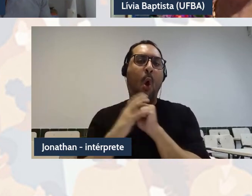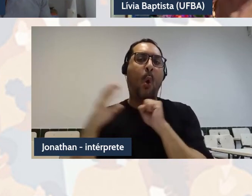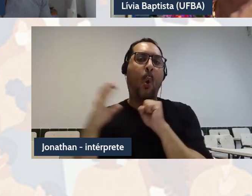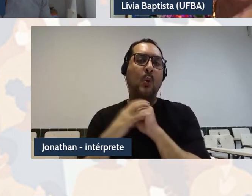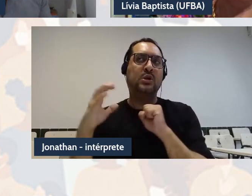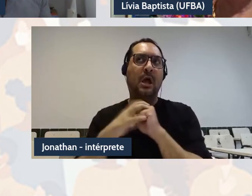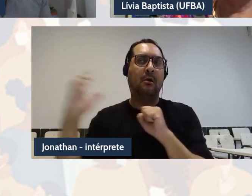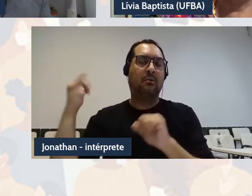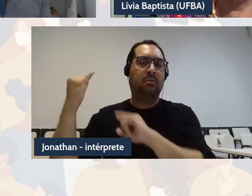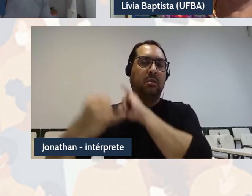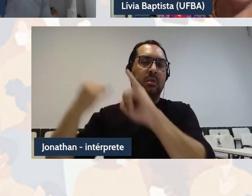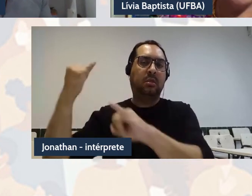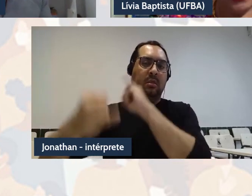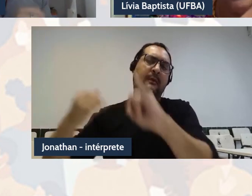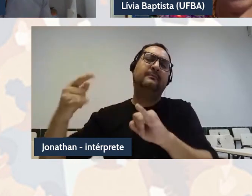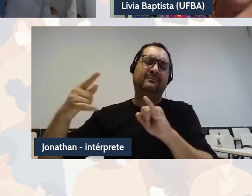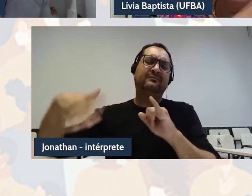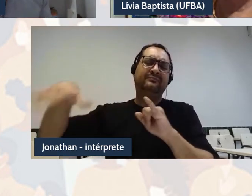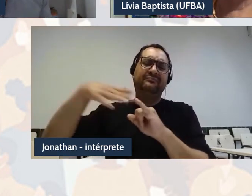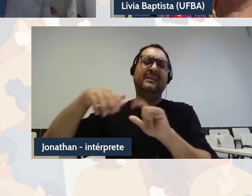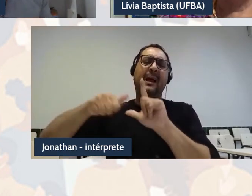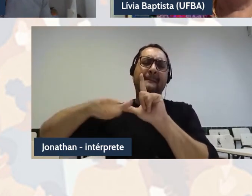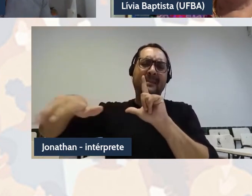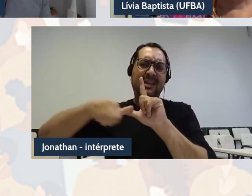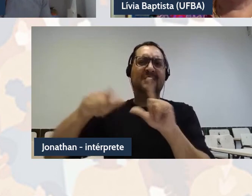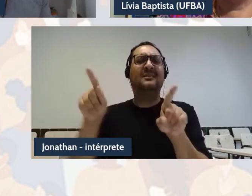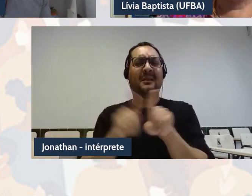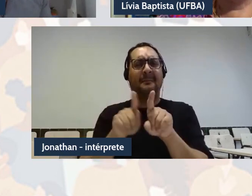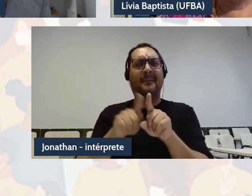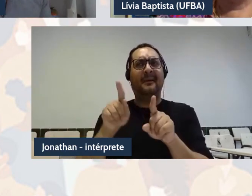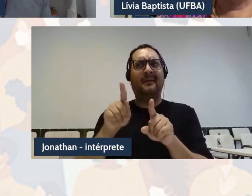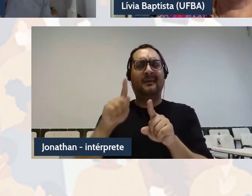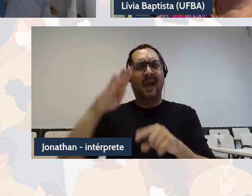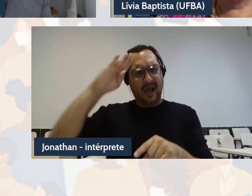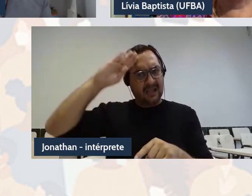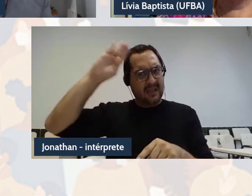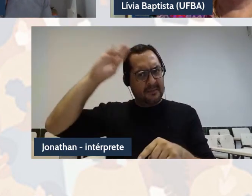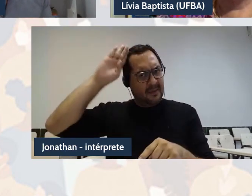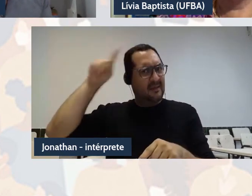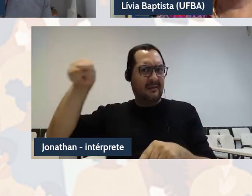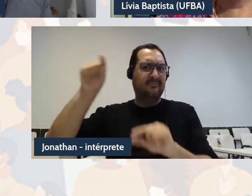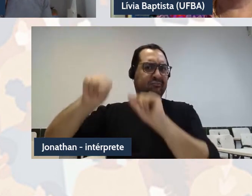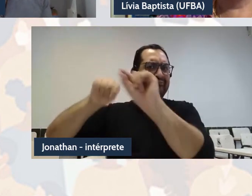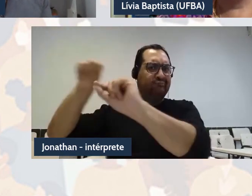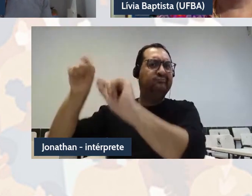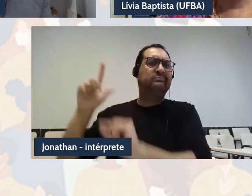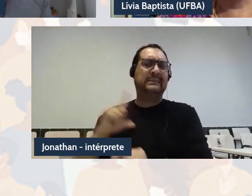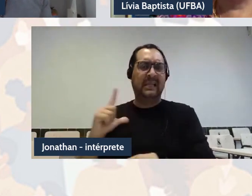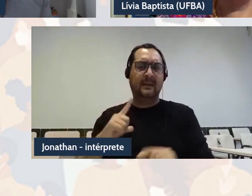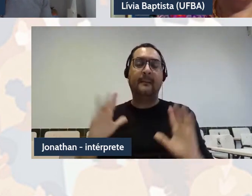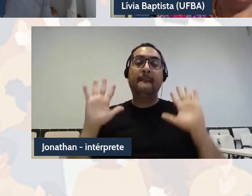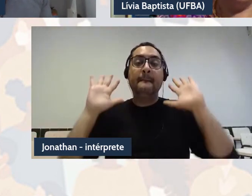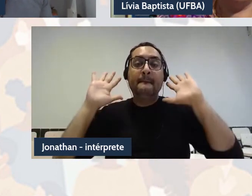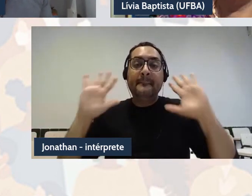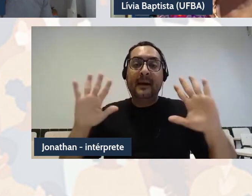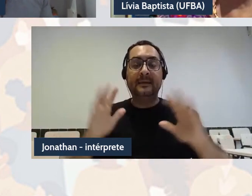mídias, também, e até academicamente, mas eu acho que o que vai acontecer é justamente